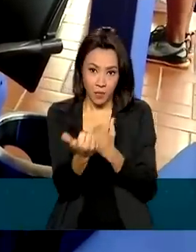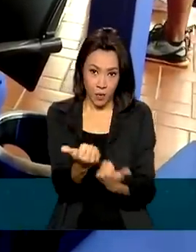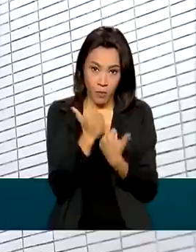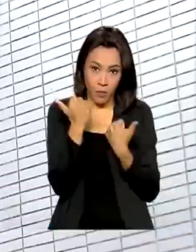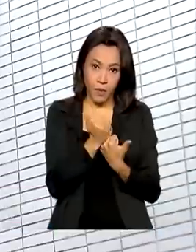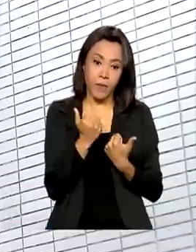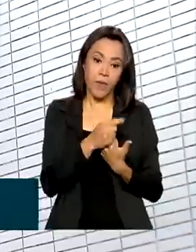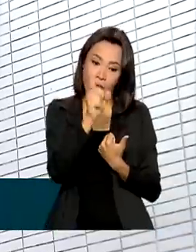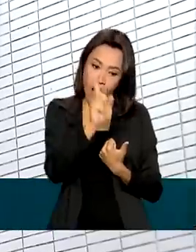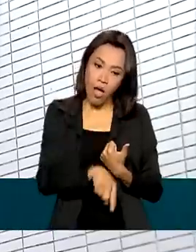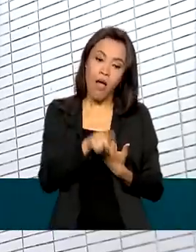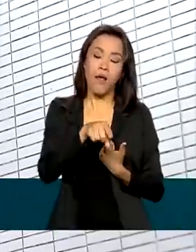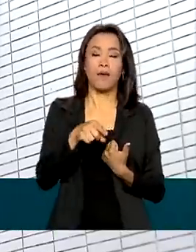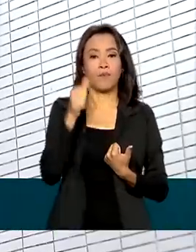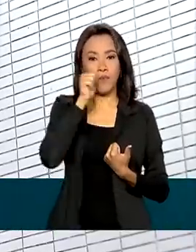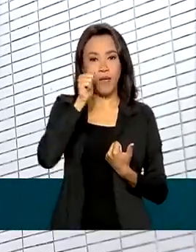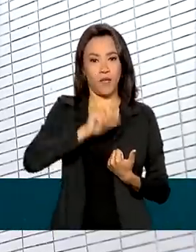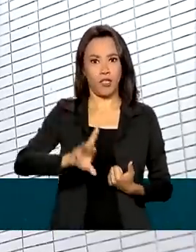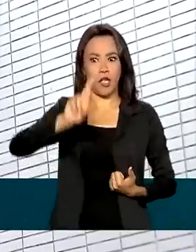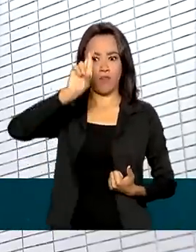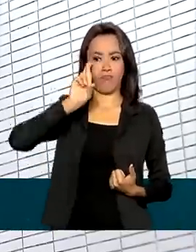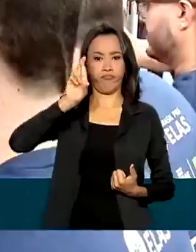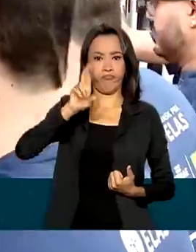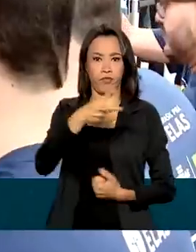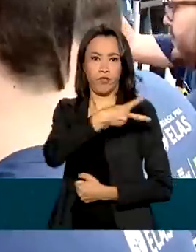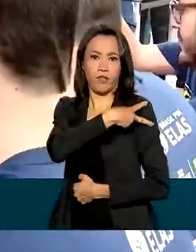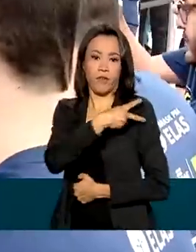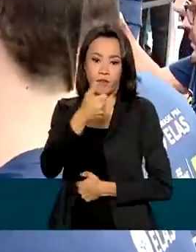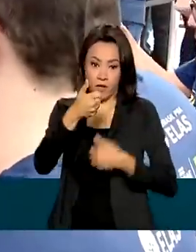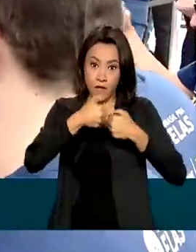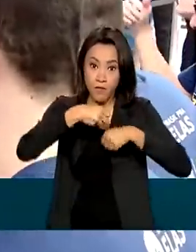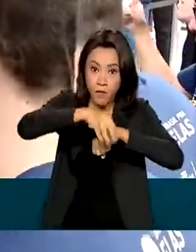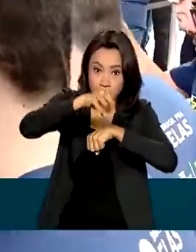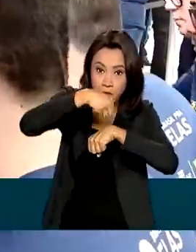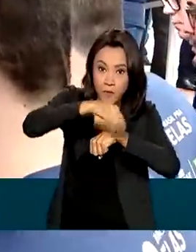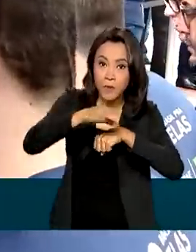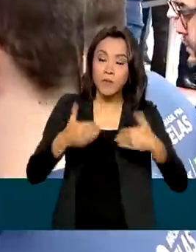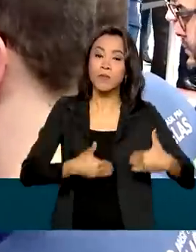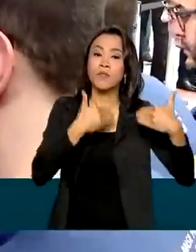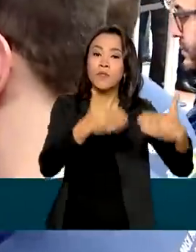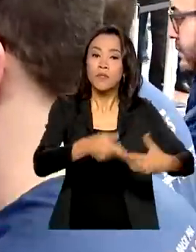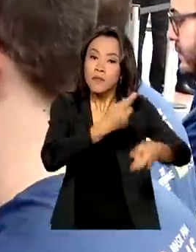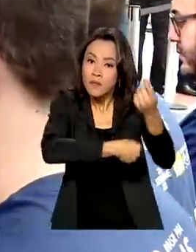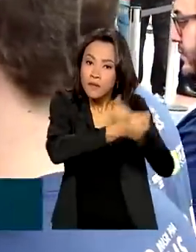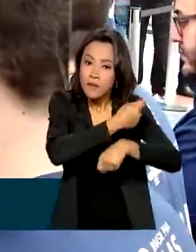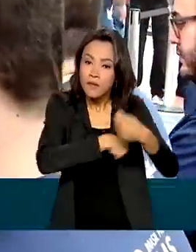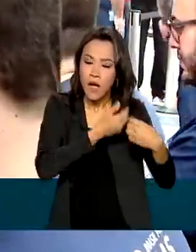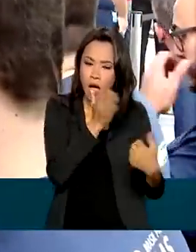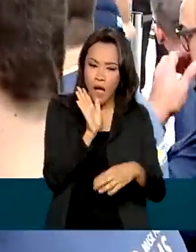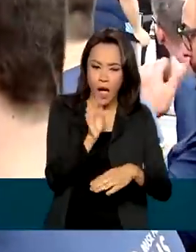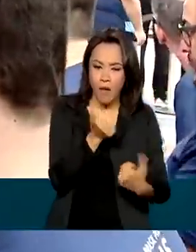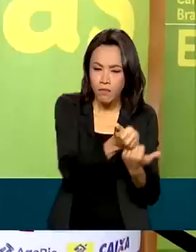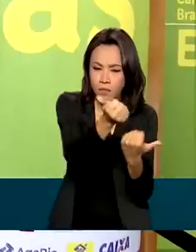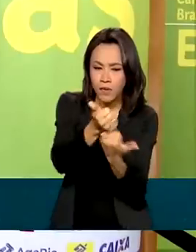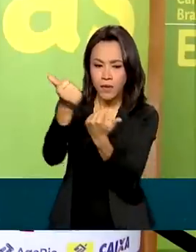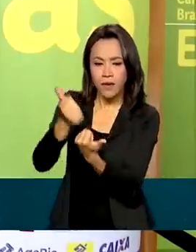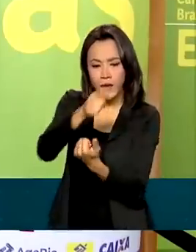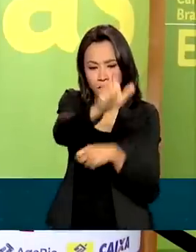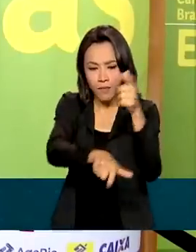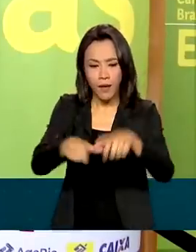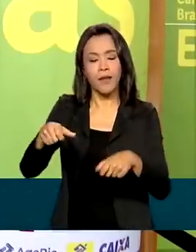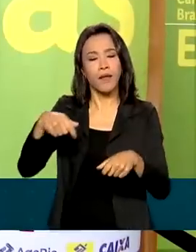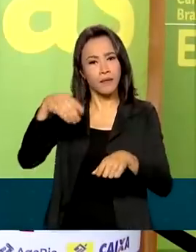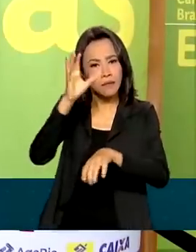mulheres, segundo dados do Ministério da Economia. Para ajudar esse público a se capacitar e empreender, a